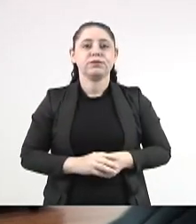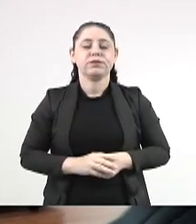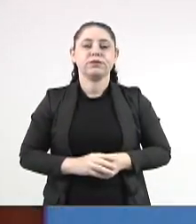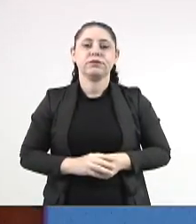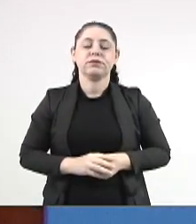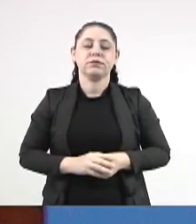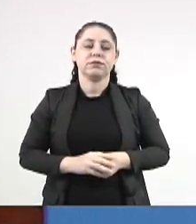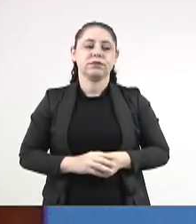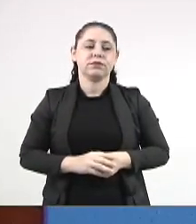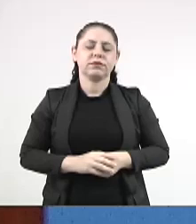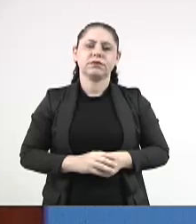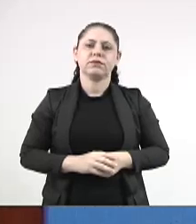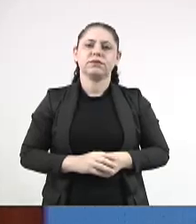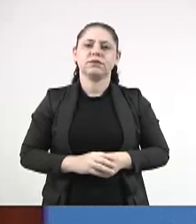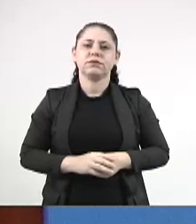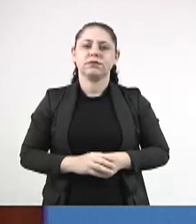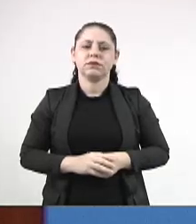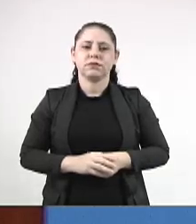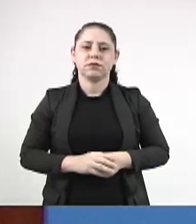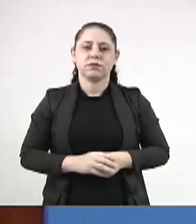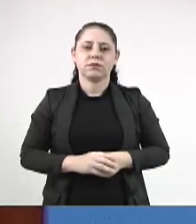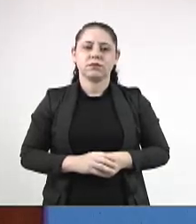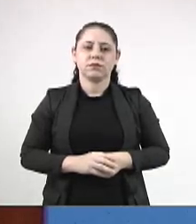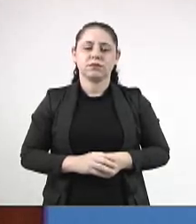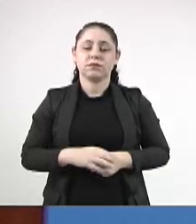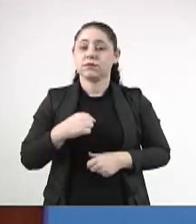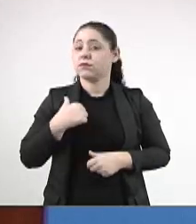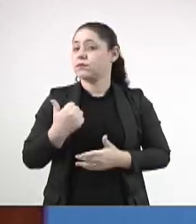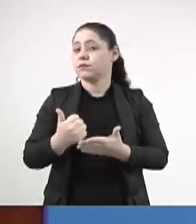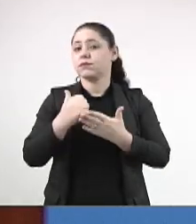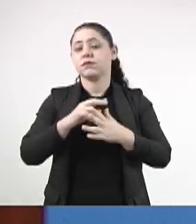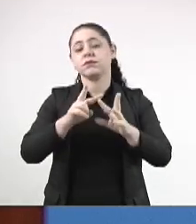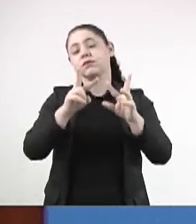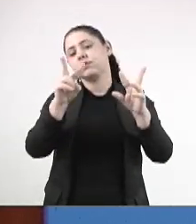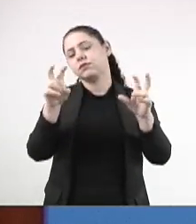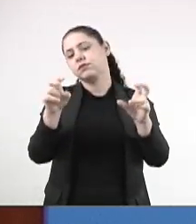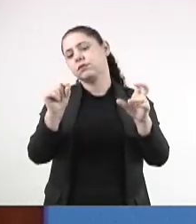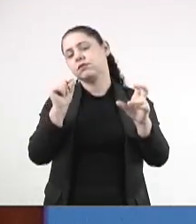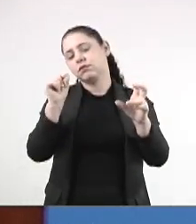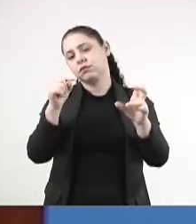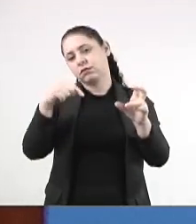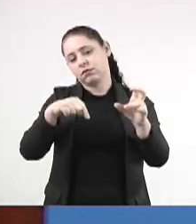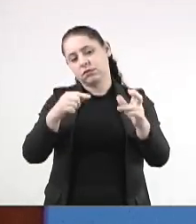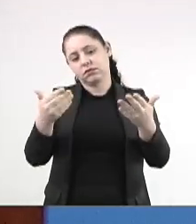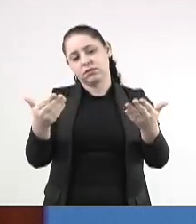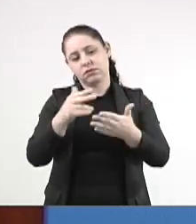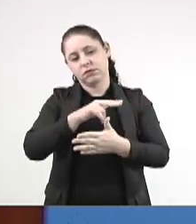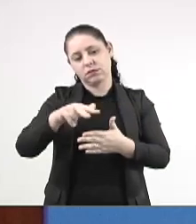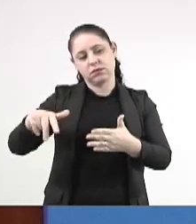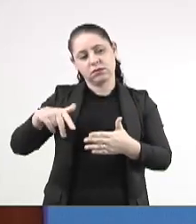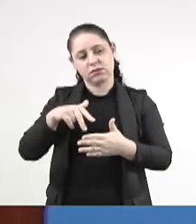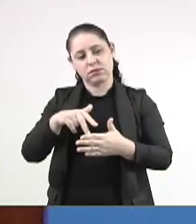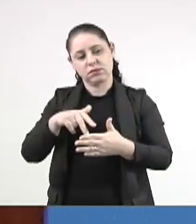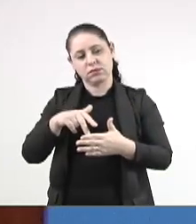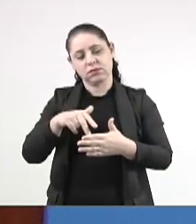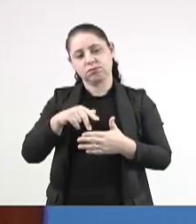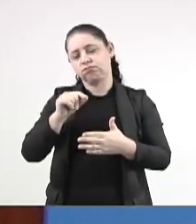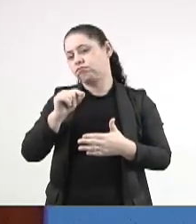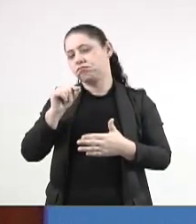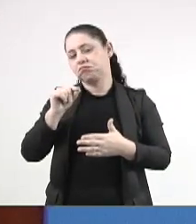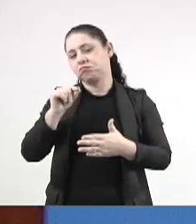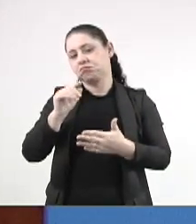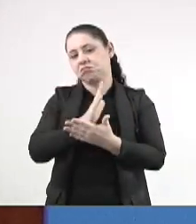Bom, eu queria trazer um tema aqui a esta casa, que é algo